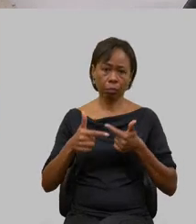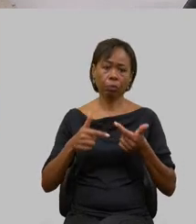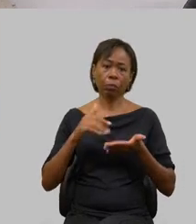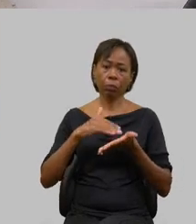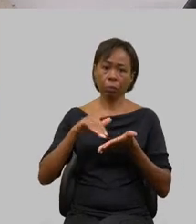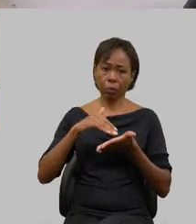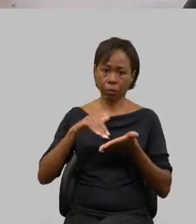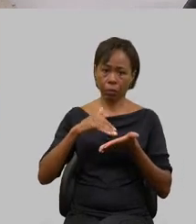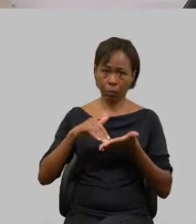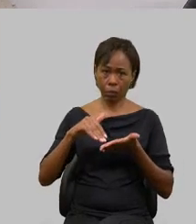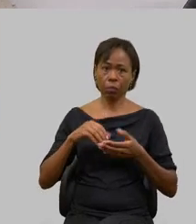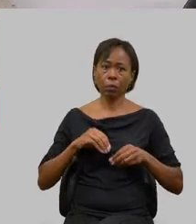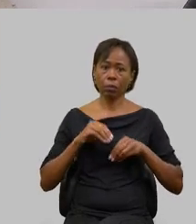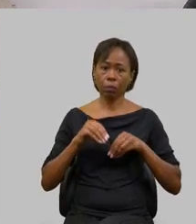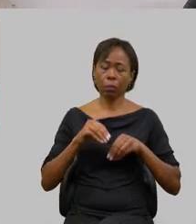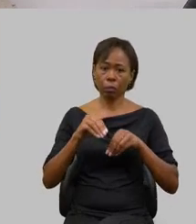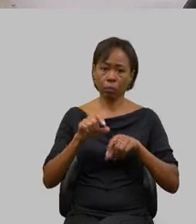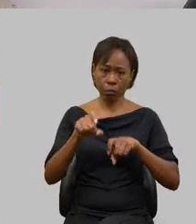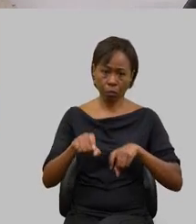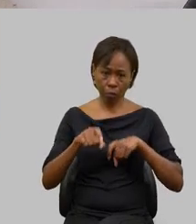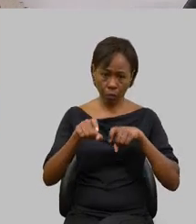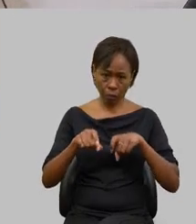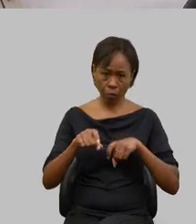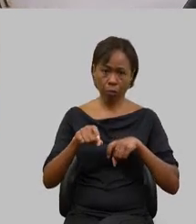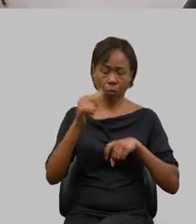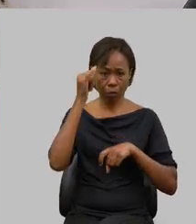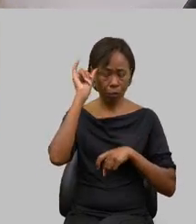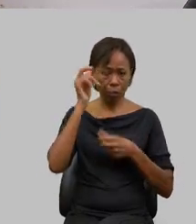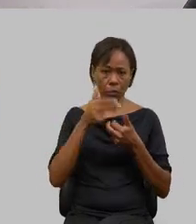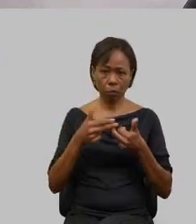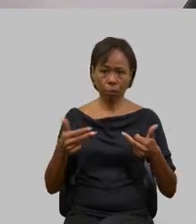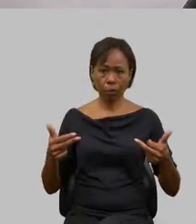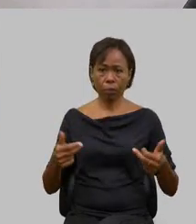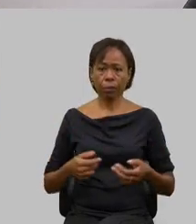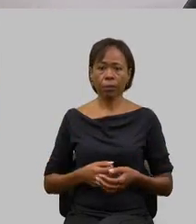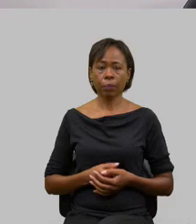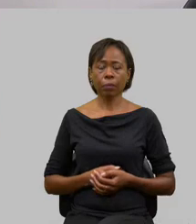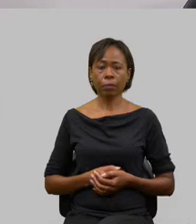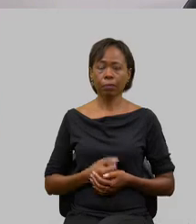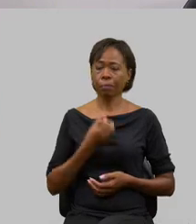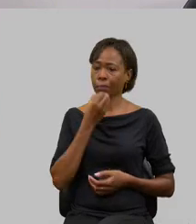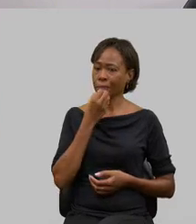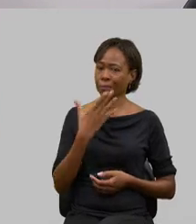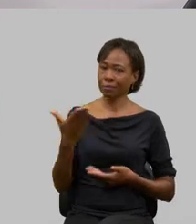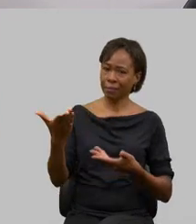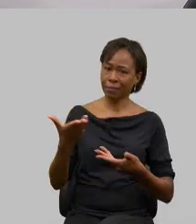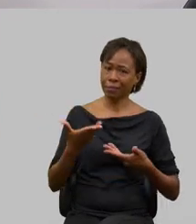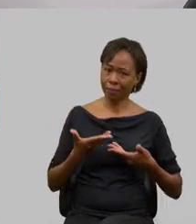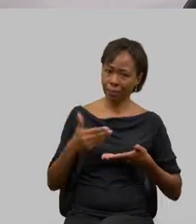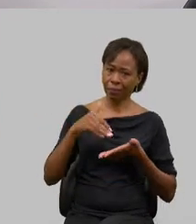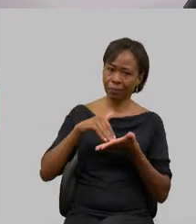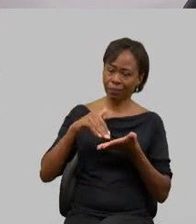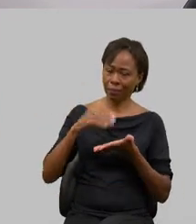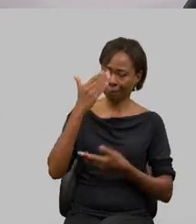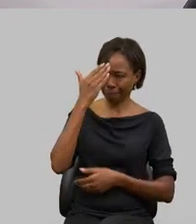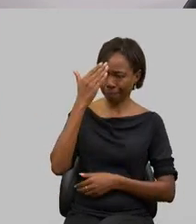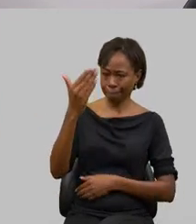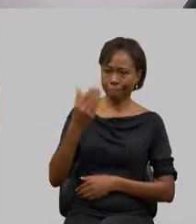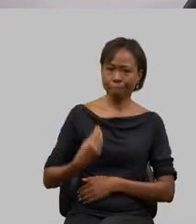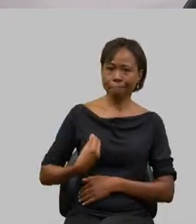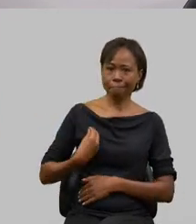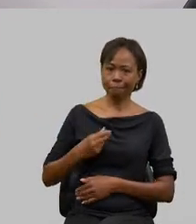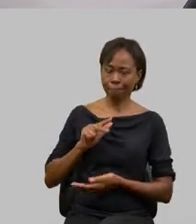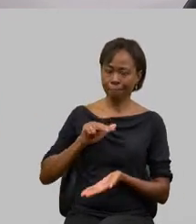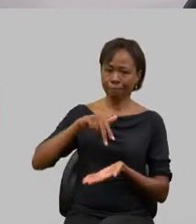Agricultura Pecuária e Abastecimento secretário, seja muito bem-vindo, muito obrigado pela sua presença mais uma vez nessa